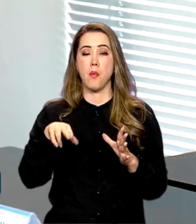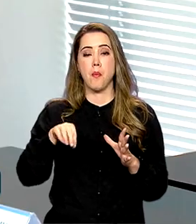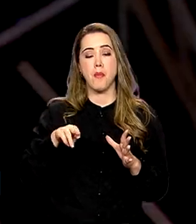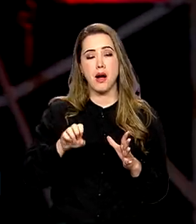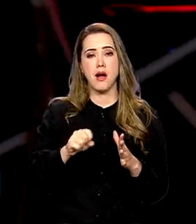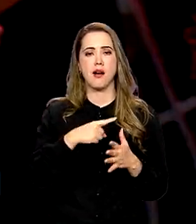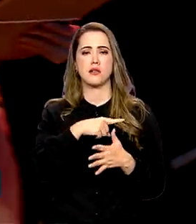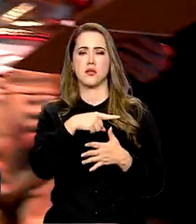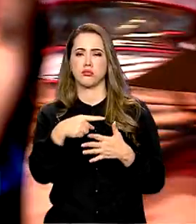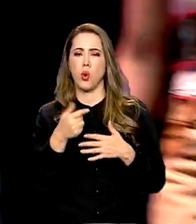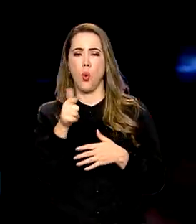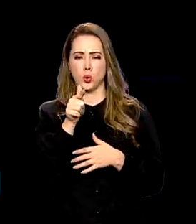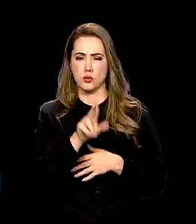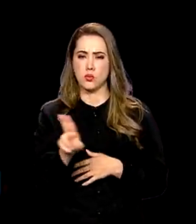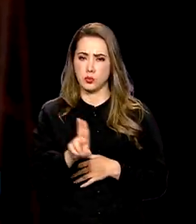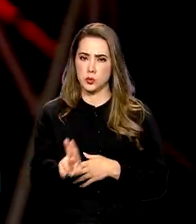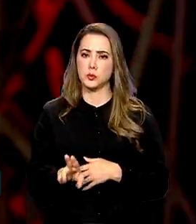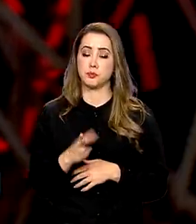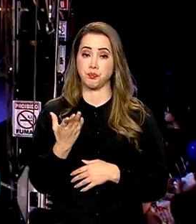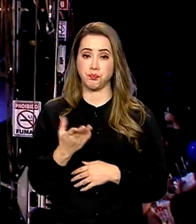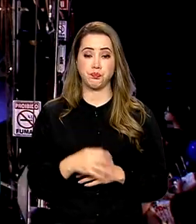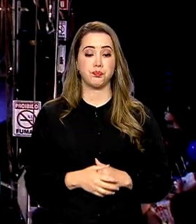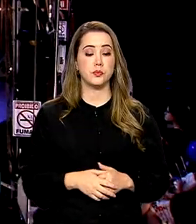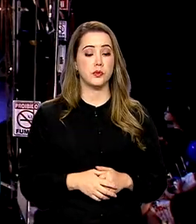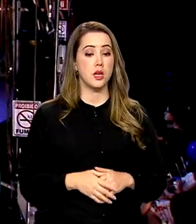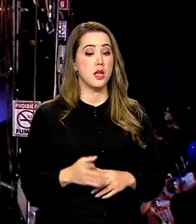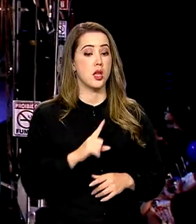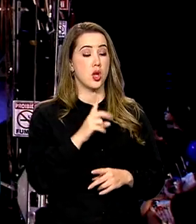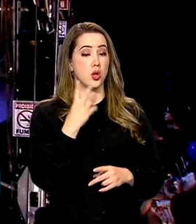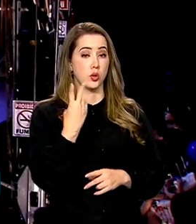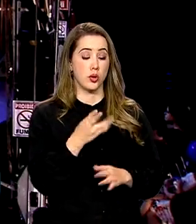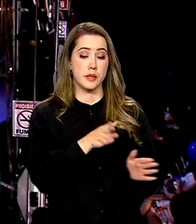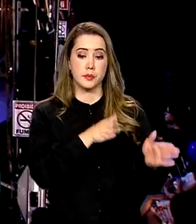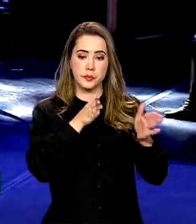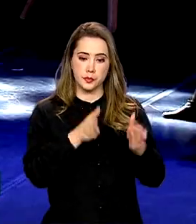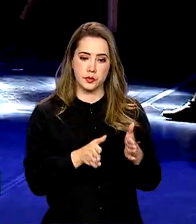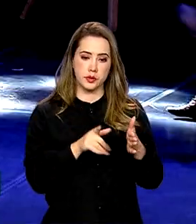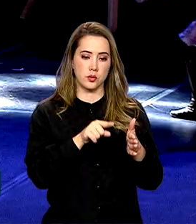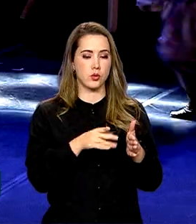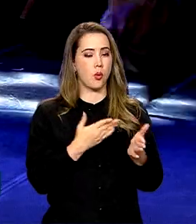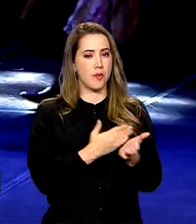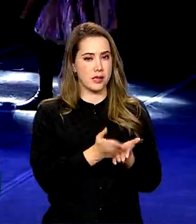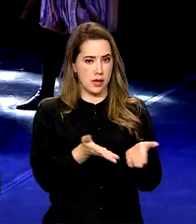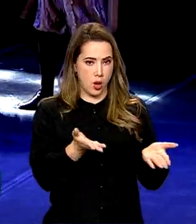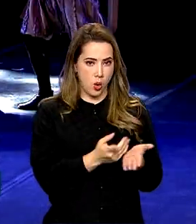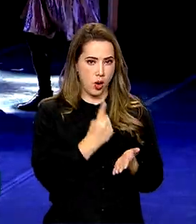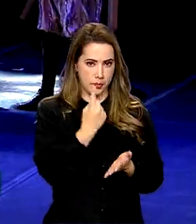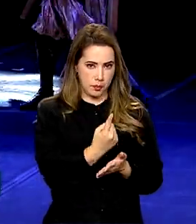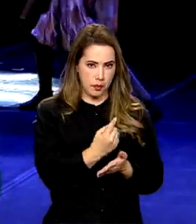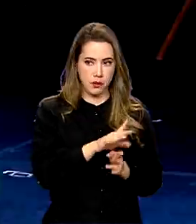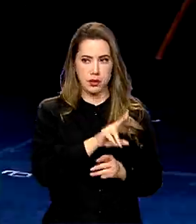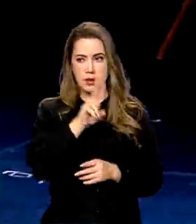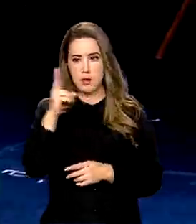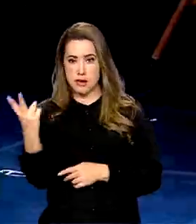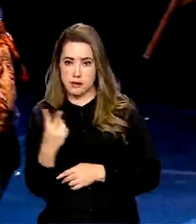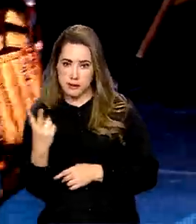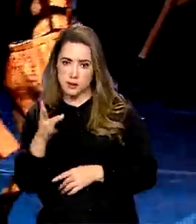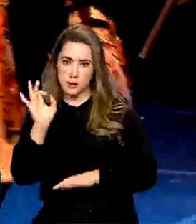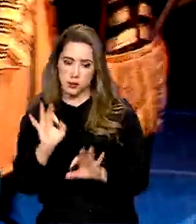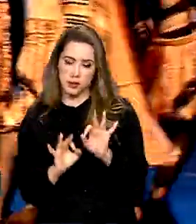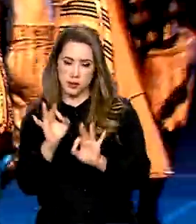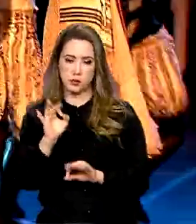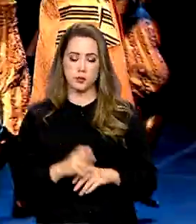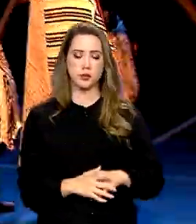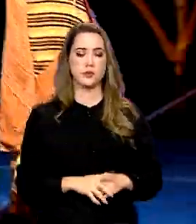O projeto terá duas etapas e a primeira tem início imediato e a segunda está em elaboração.